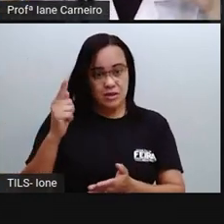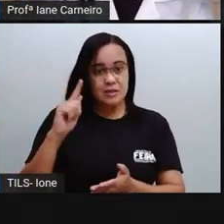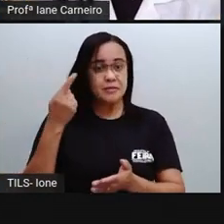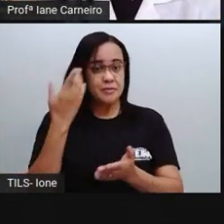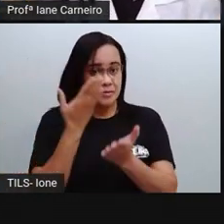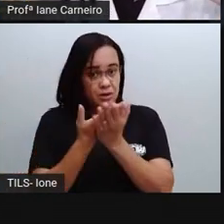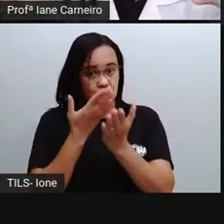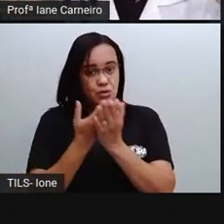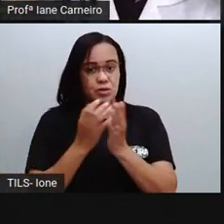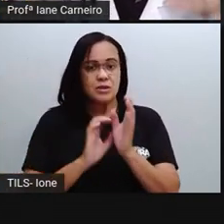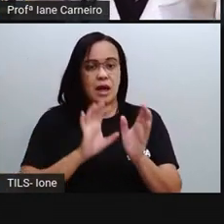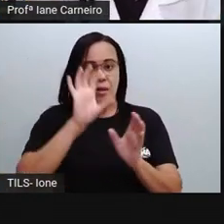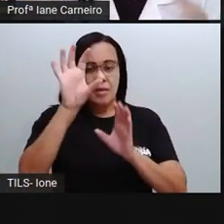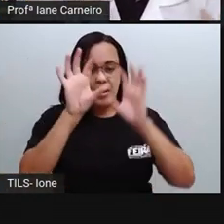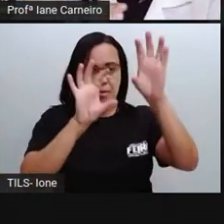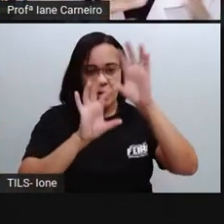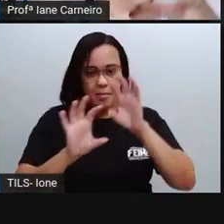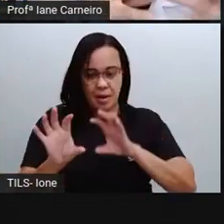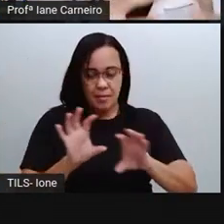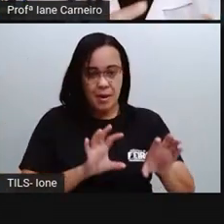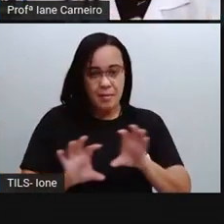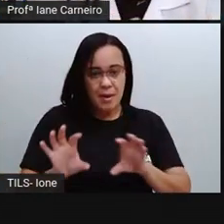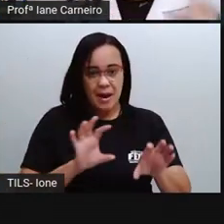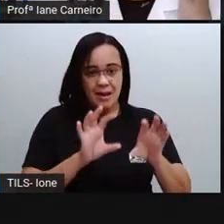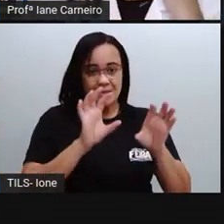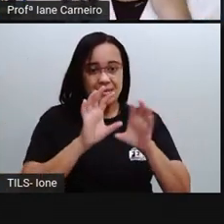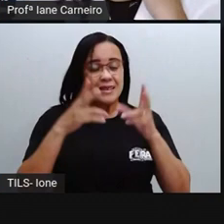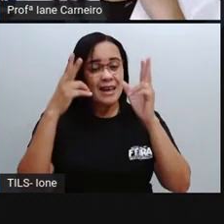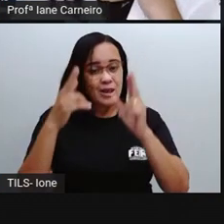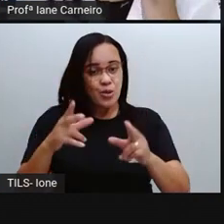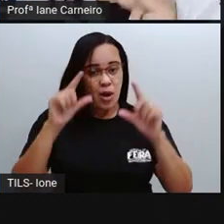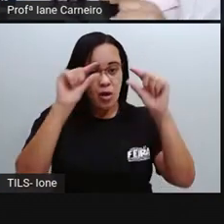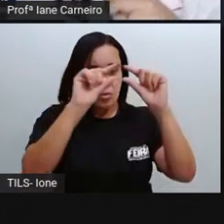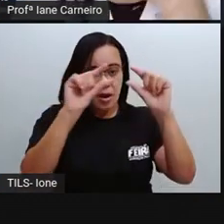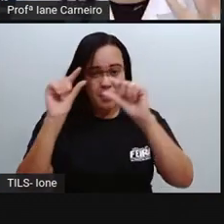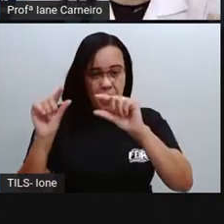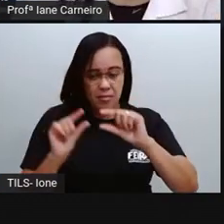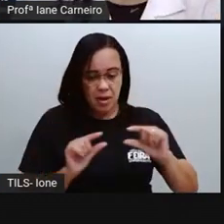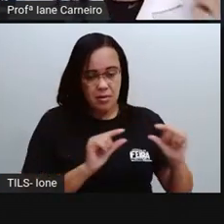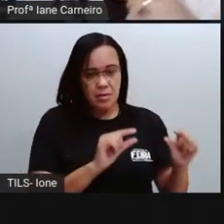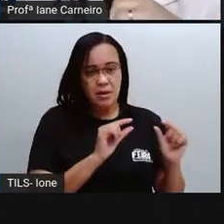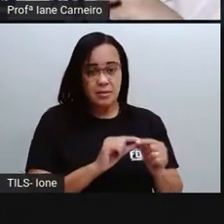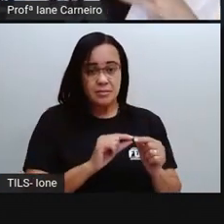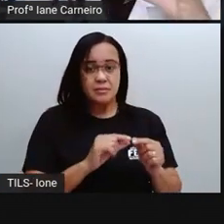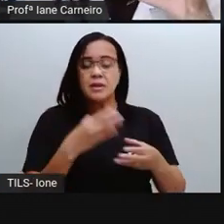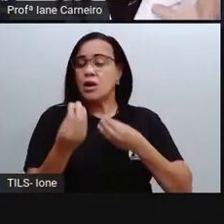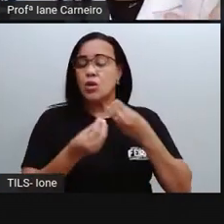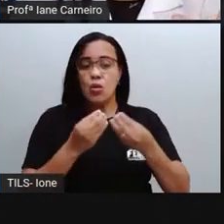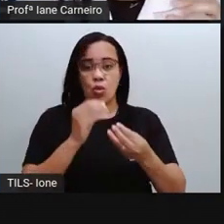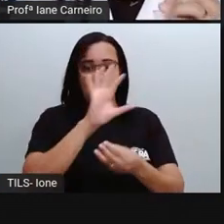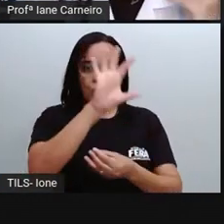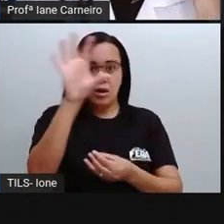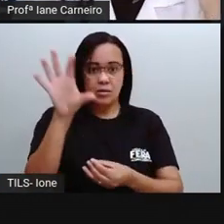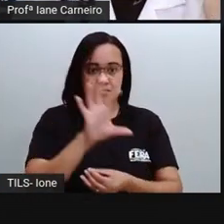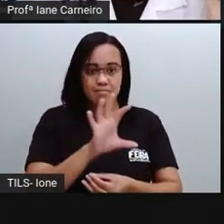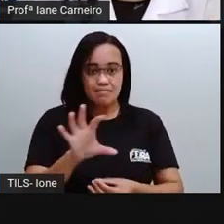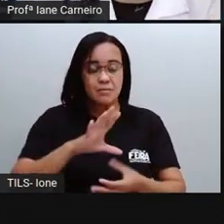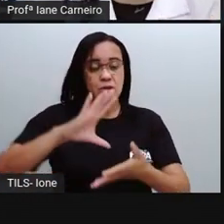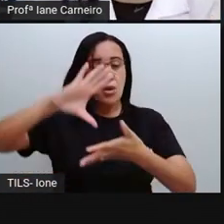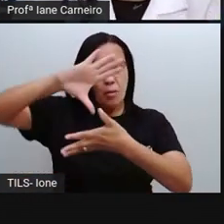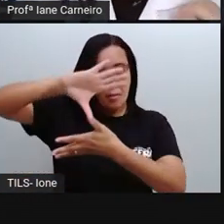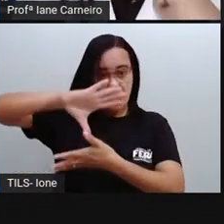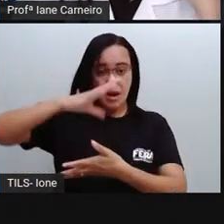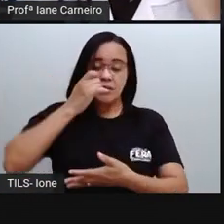né? É dividir ele em pequenos pedacinhos, né? Então, gente está vendo aqui, esse mapa, ele traz algumas cores. Então, tem esse